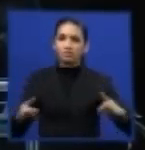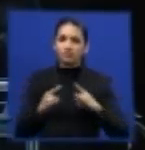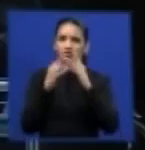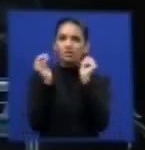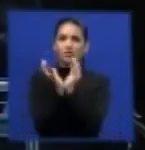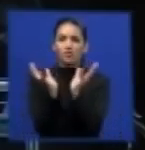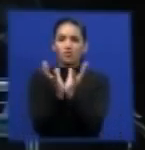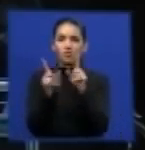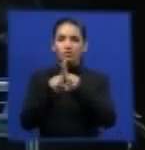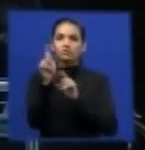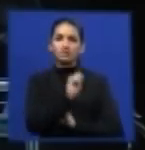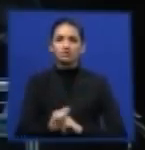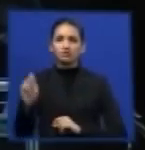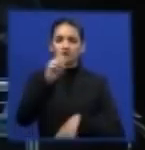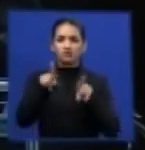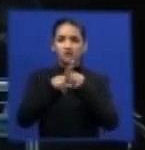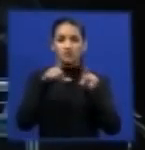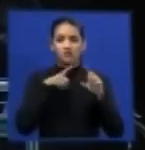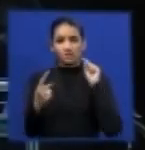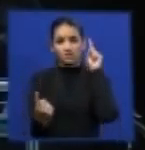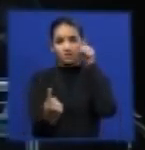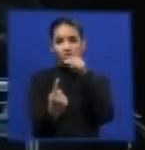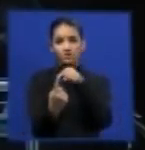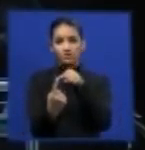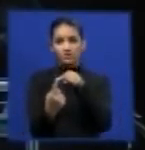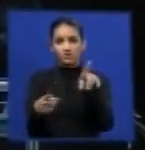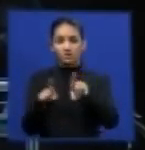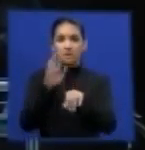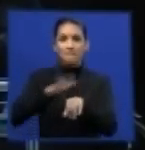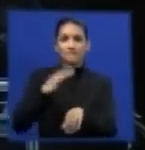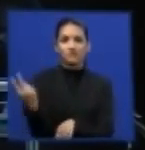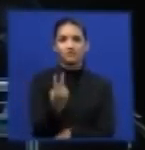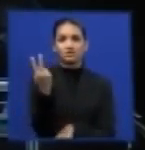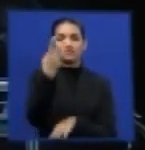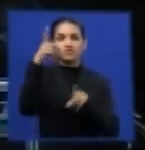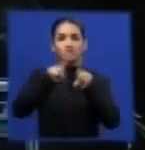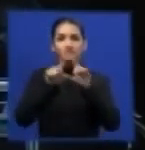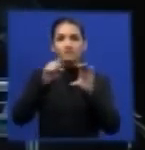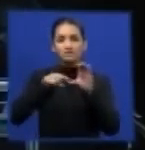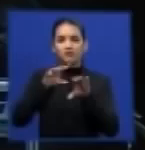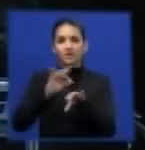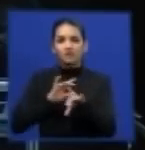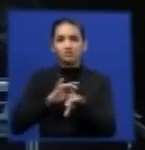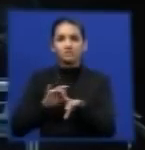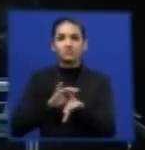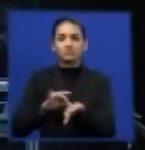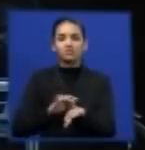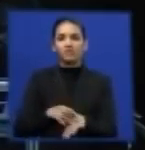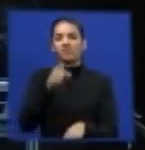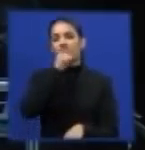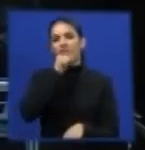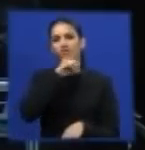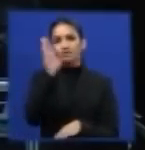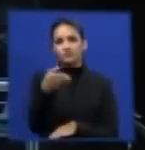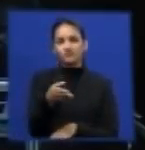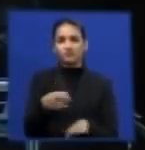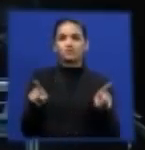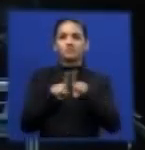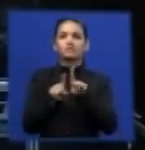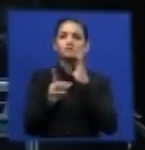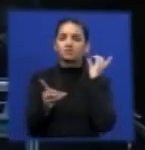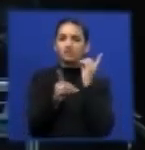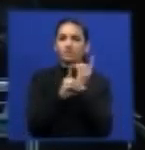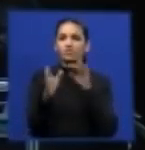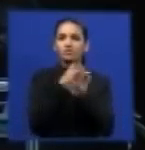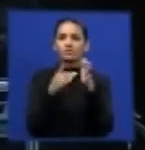com o objetivo de valorizar o pneu no final de vida. E aí encontramos também as